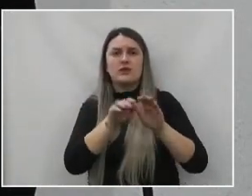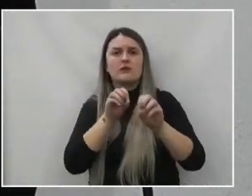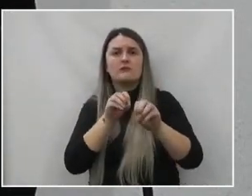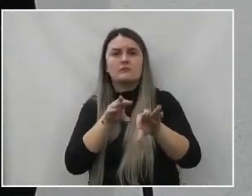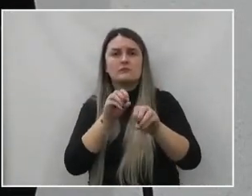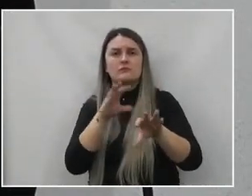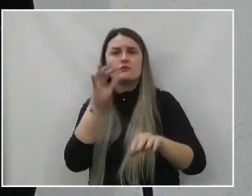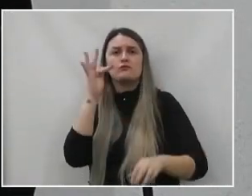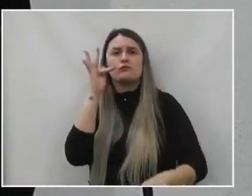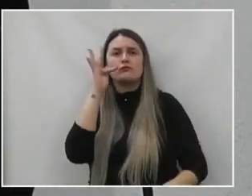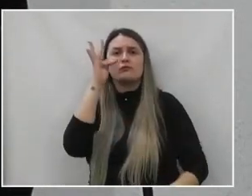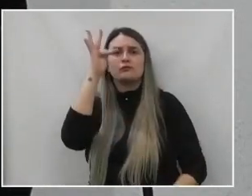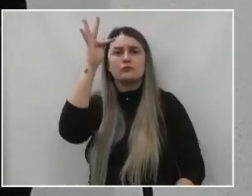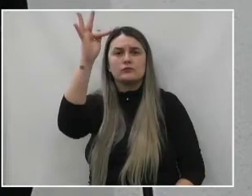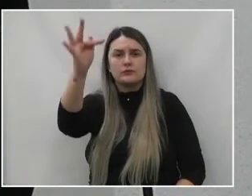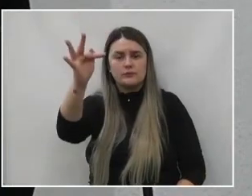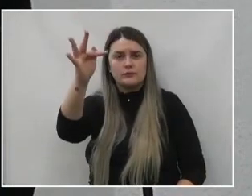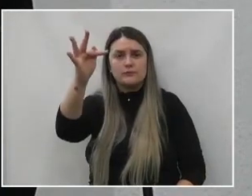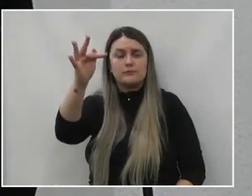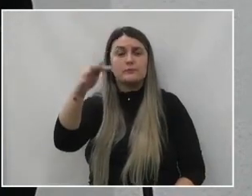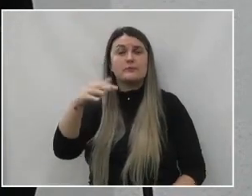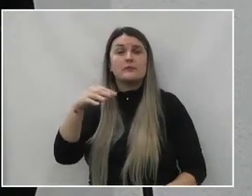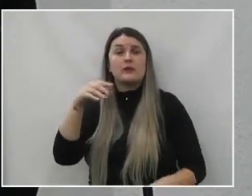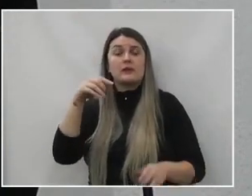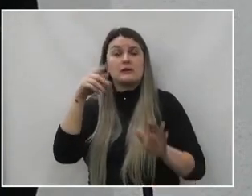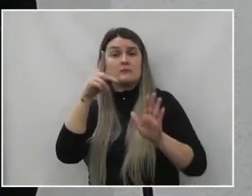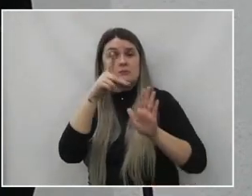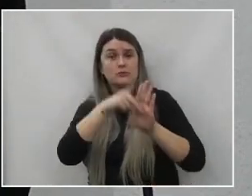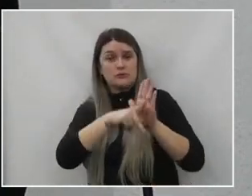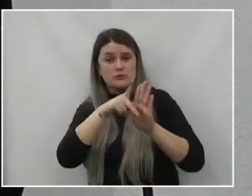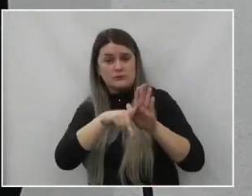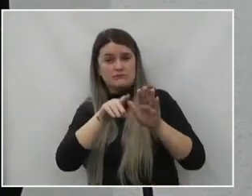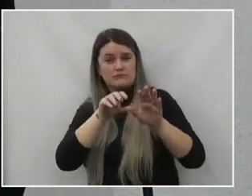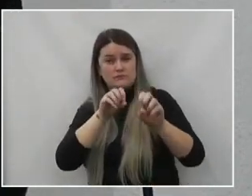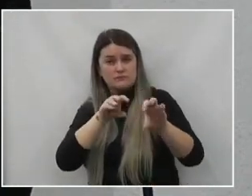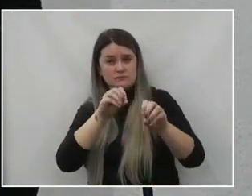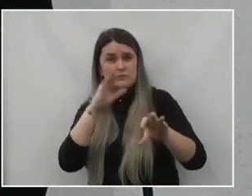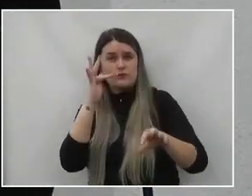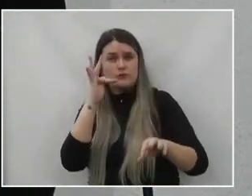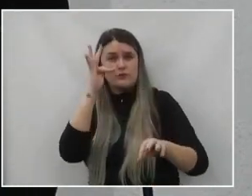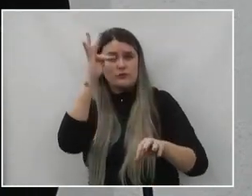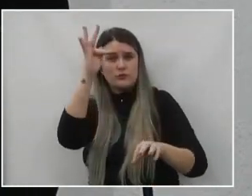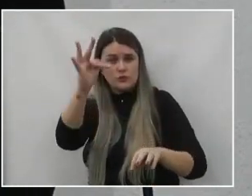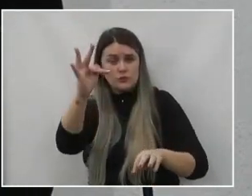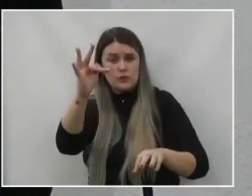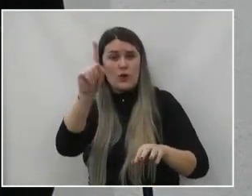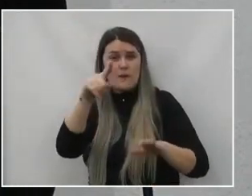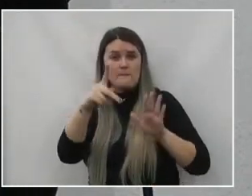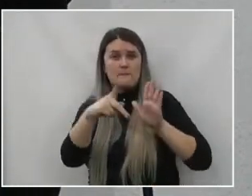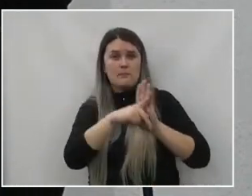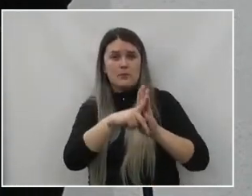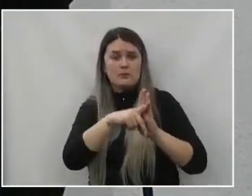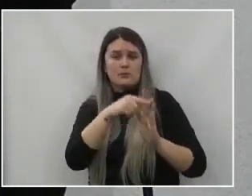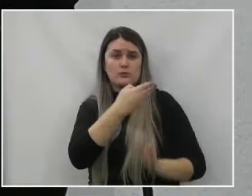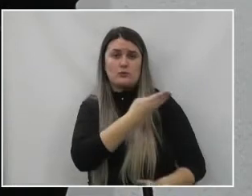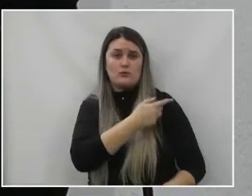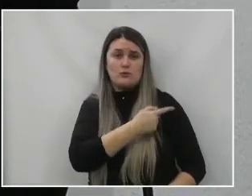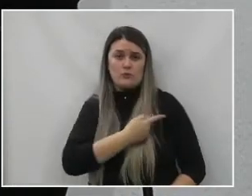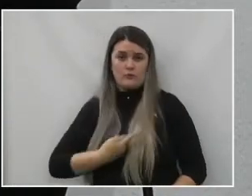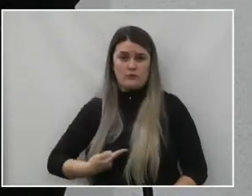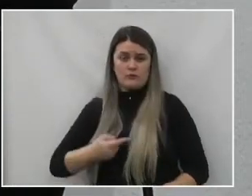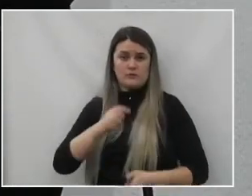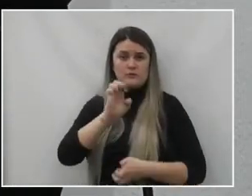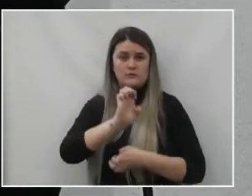o Futuro. Este é um projeto trabalhado pelo governo do Estado do Paraná, que neste momento